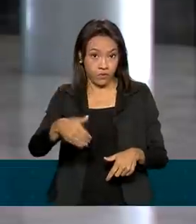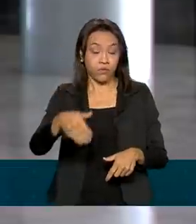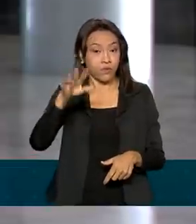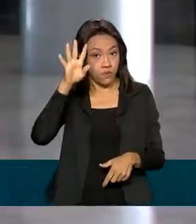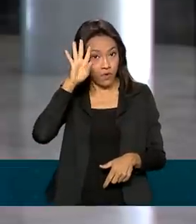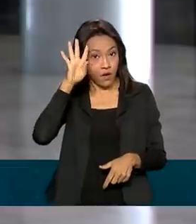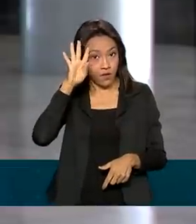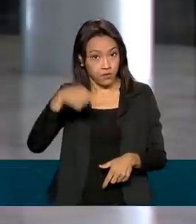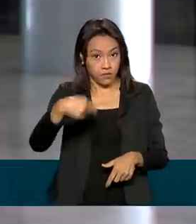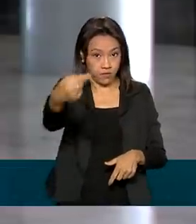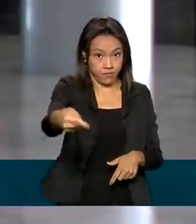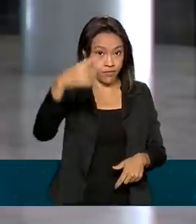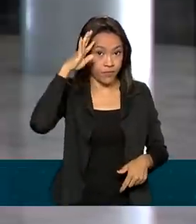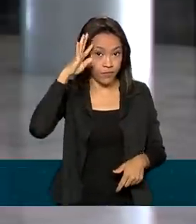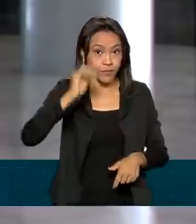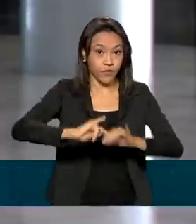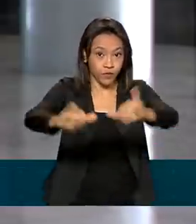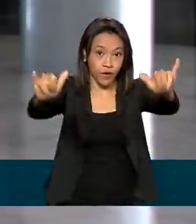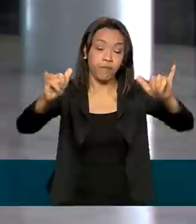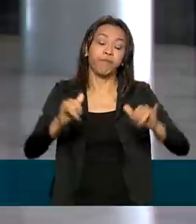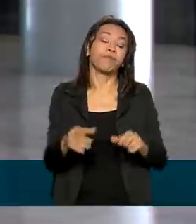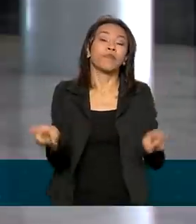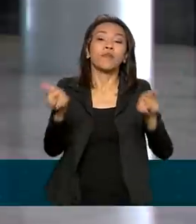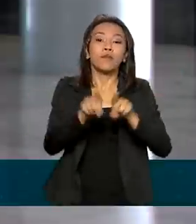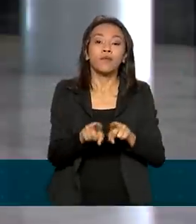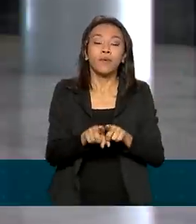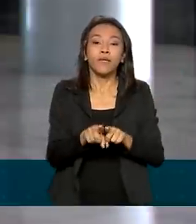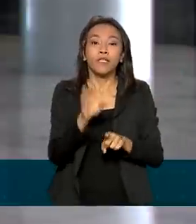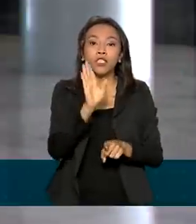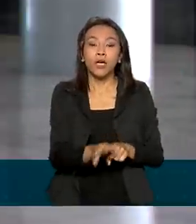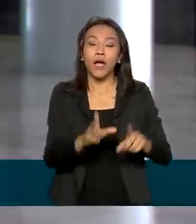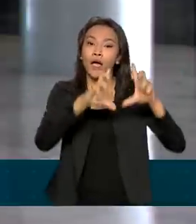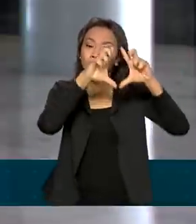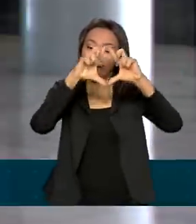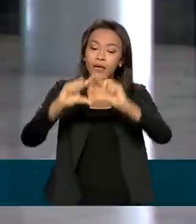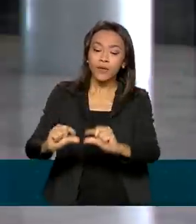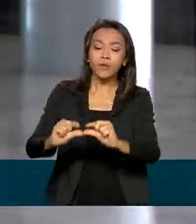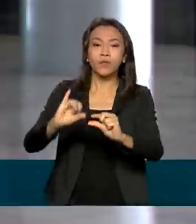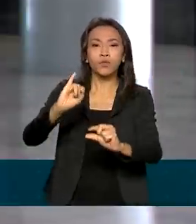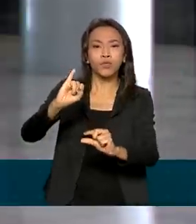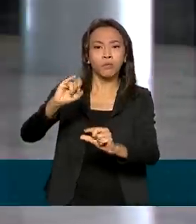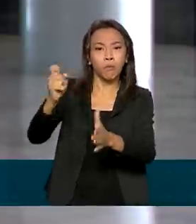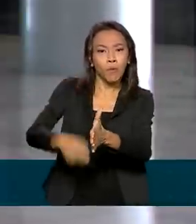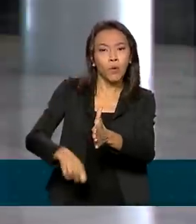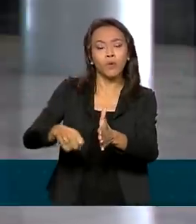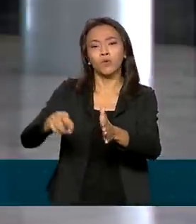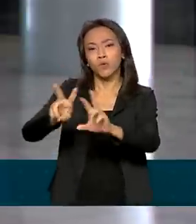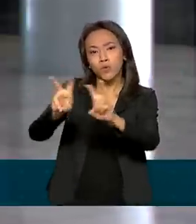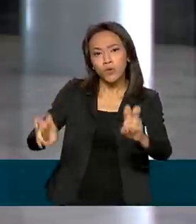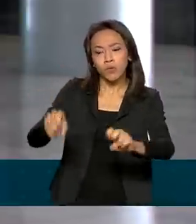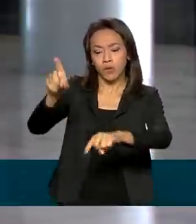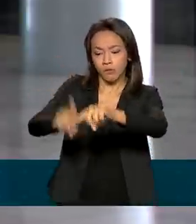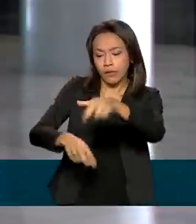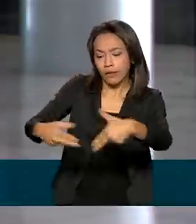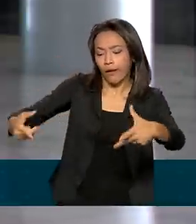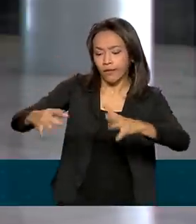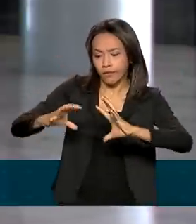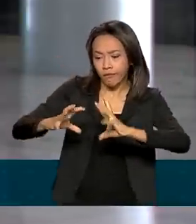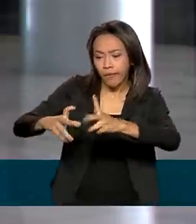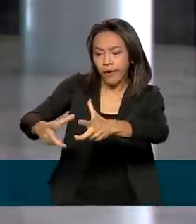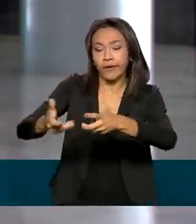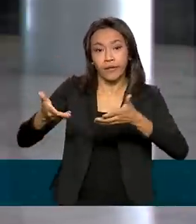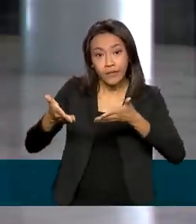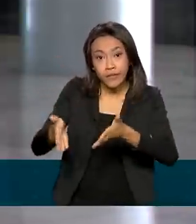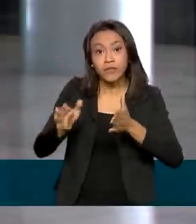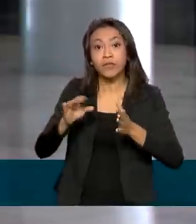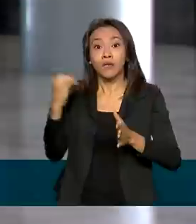alimentos passam a valer imediatamente. Já a redução do imposto sobre máquinas, equipamentos e itens essenciais para